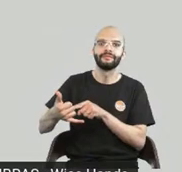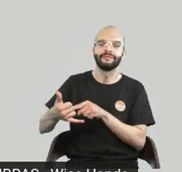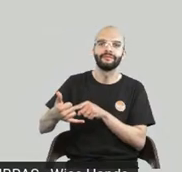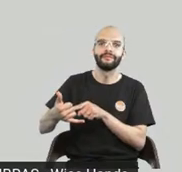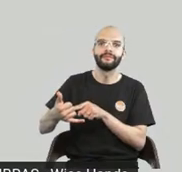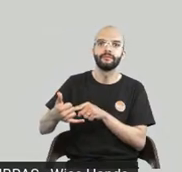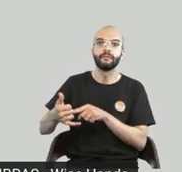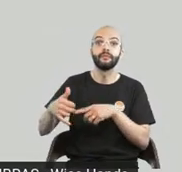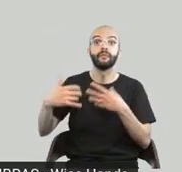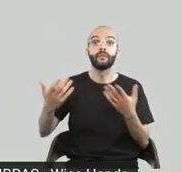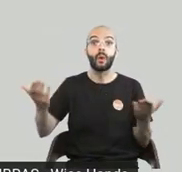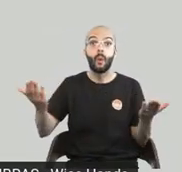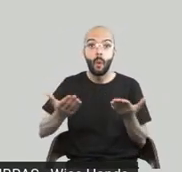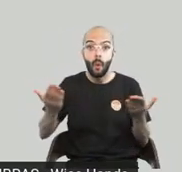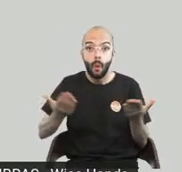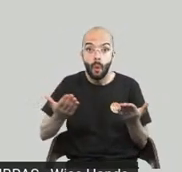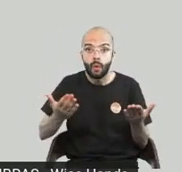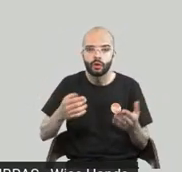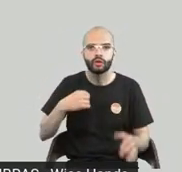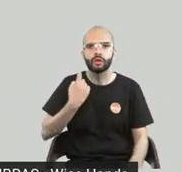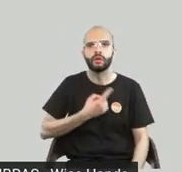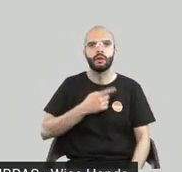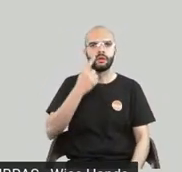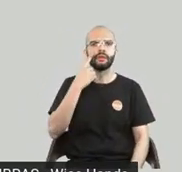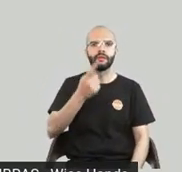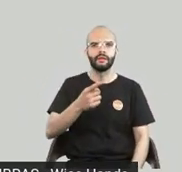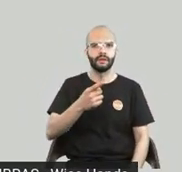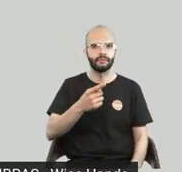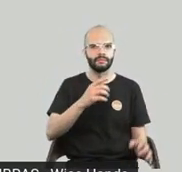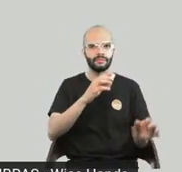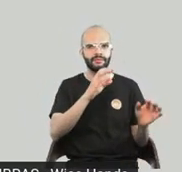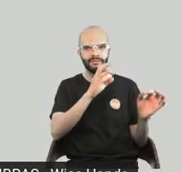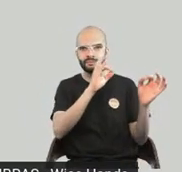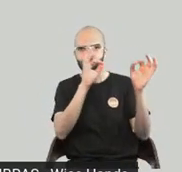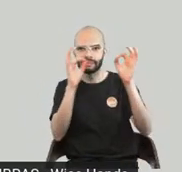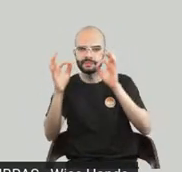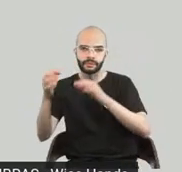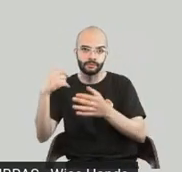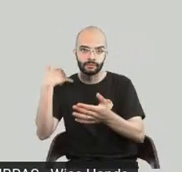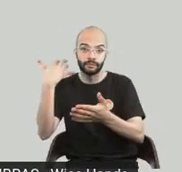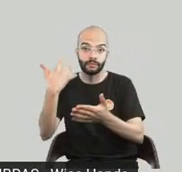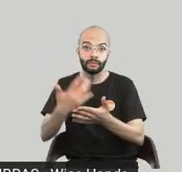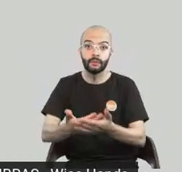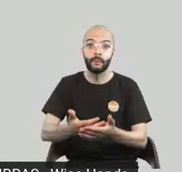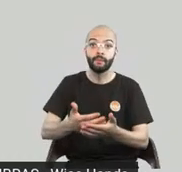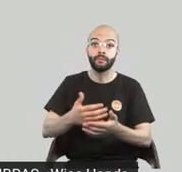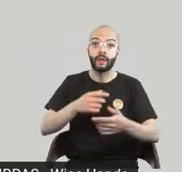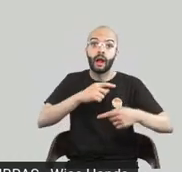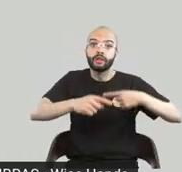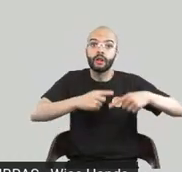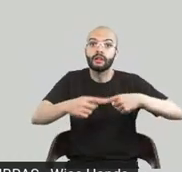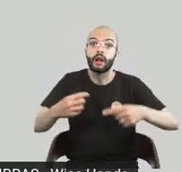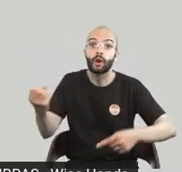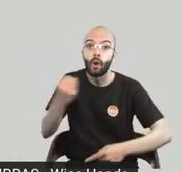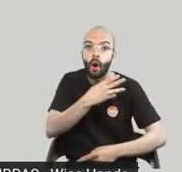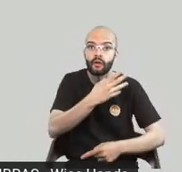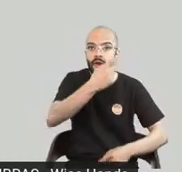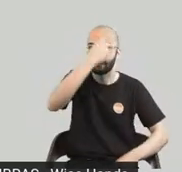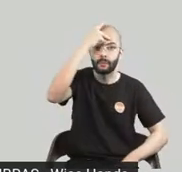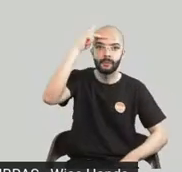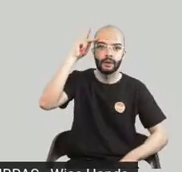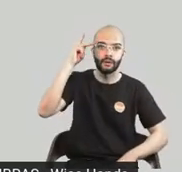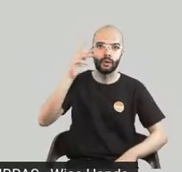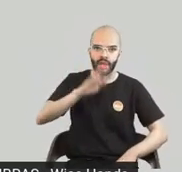a nova geração já nasce conectada e isso tem transformado o comportamento do leitor vocês acreditam que essa questão principalmente também do